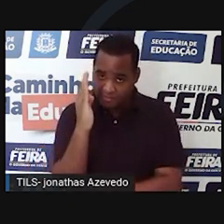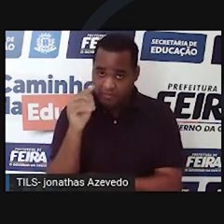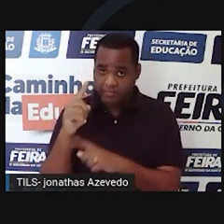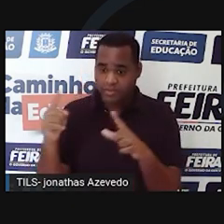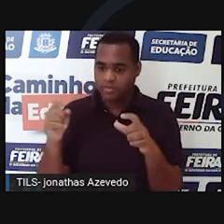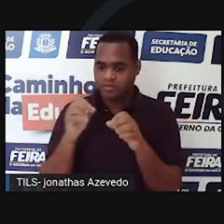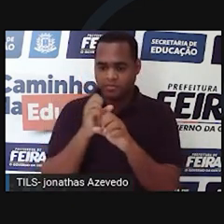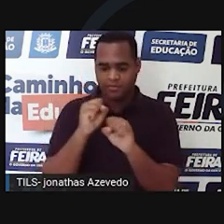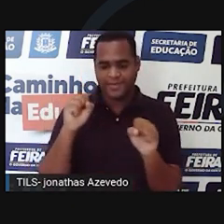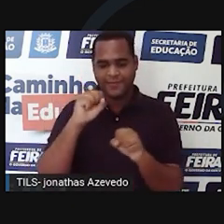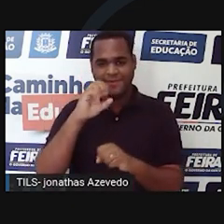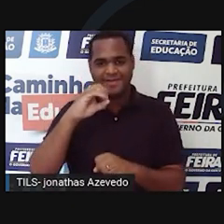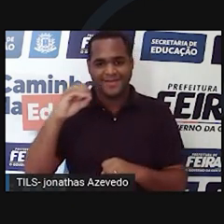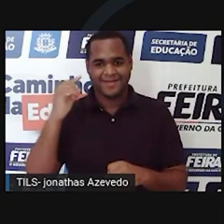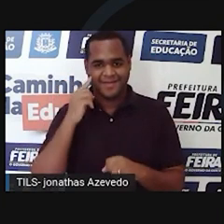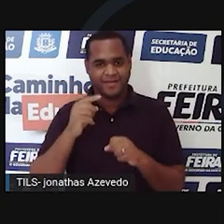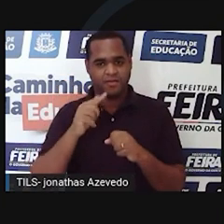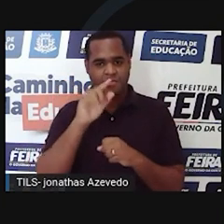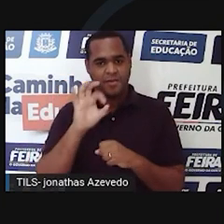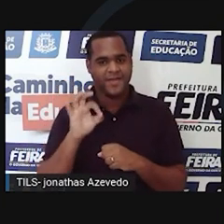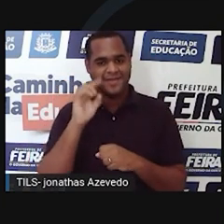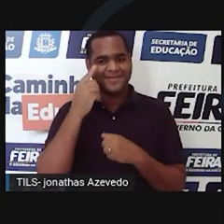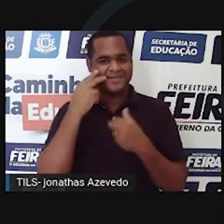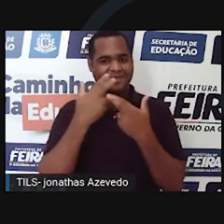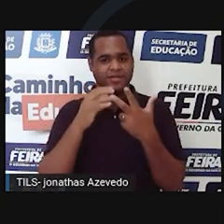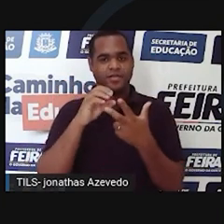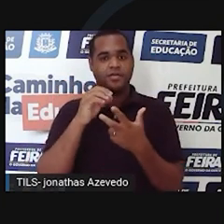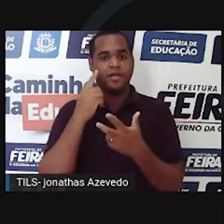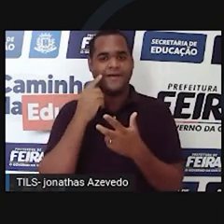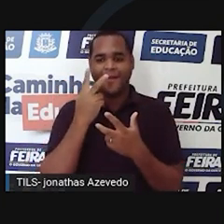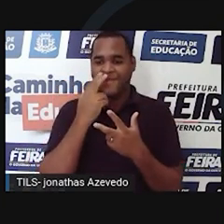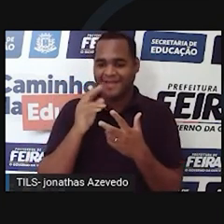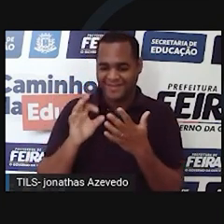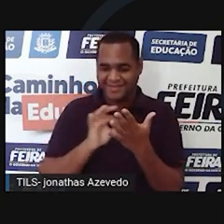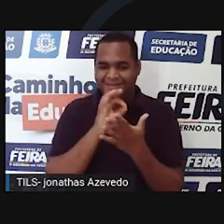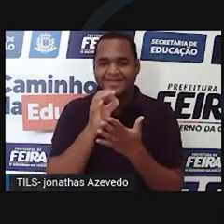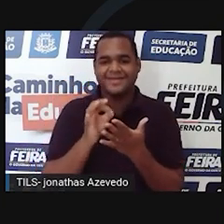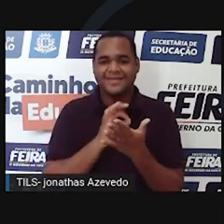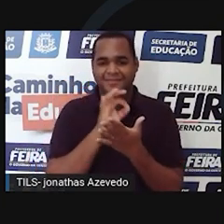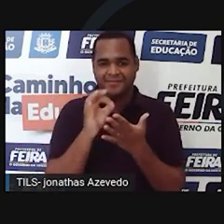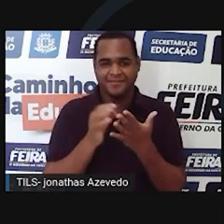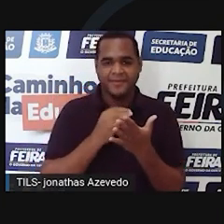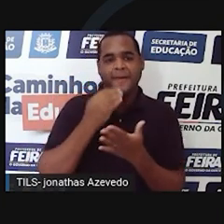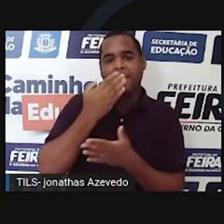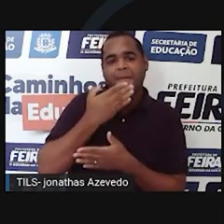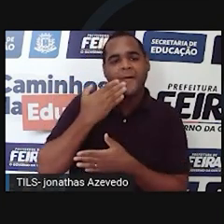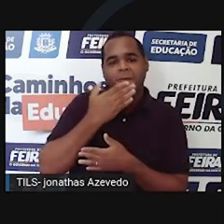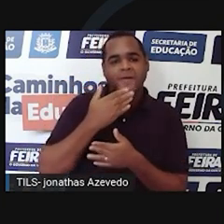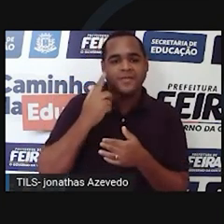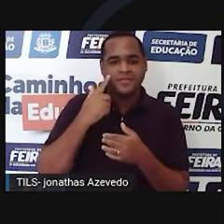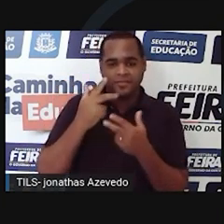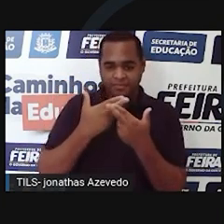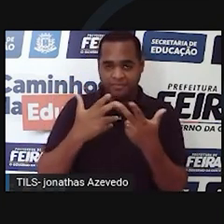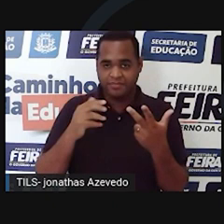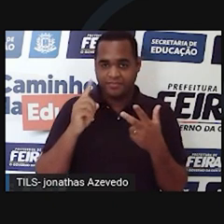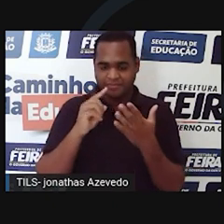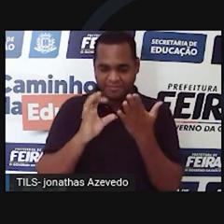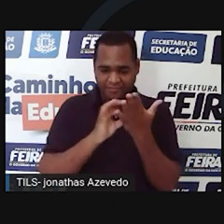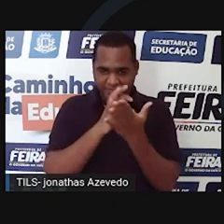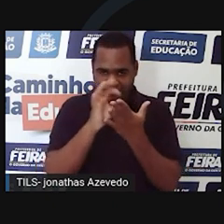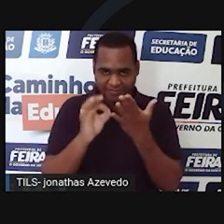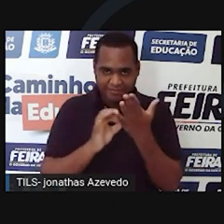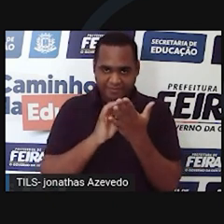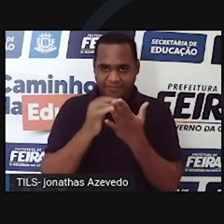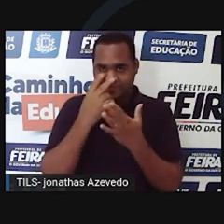vezes. Hooke viu diversos buraquinhos que lembravam favos de mel. A cada um desses pequenos compartimentos, ele deu o nome de célula, do